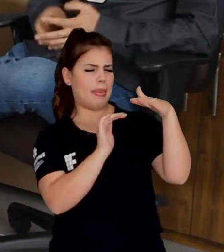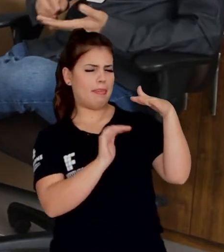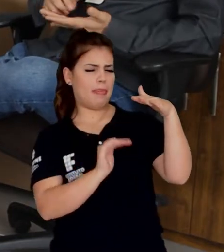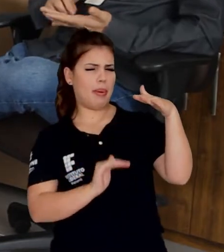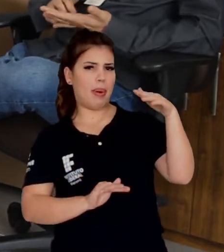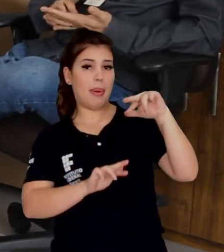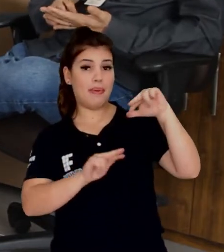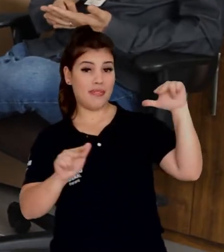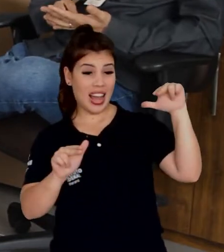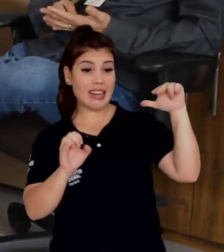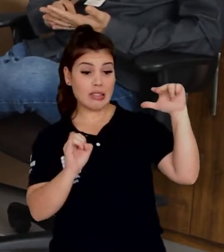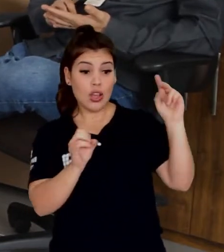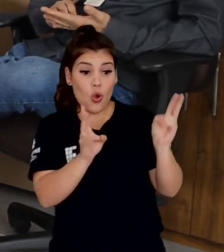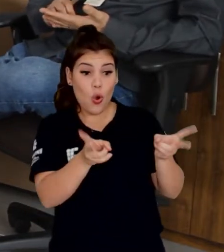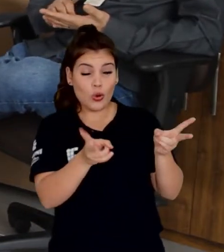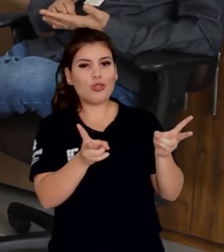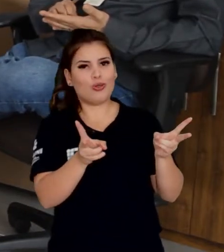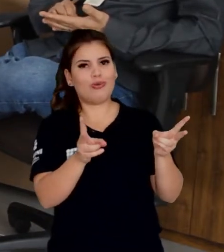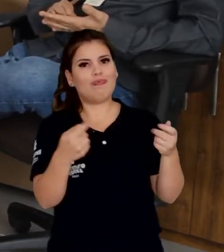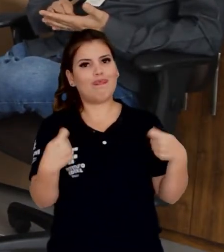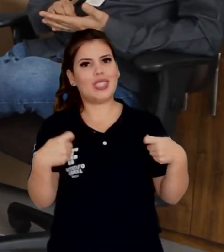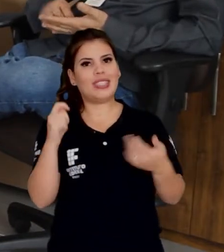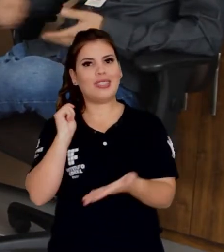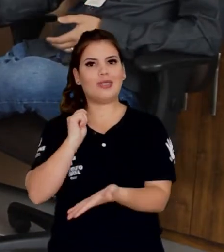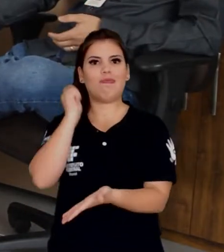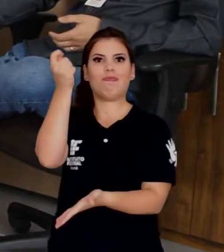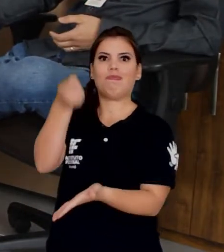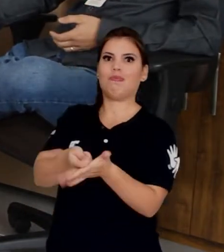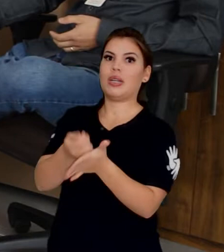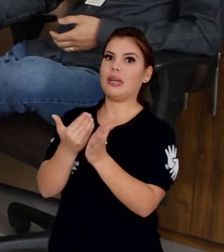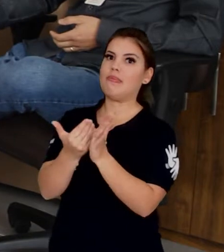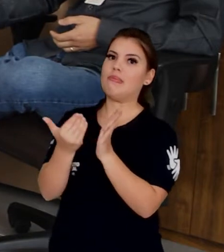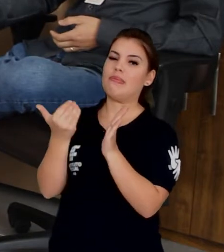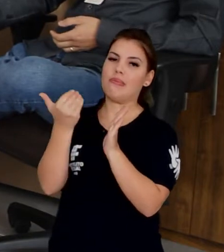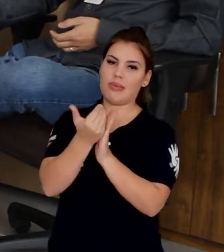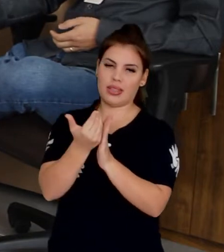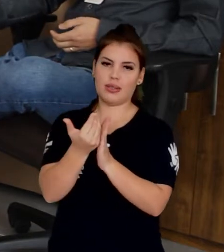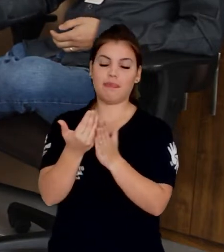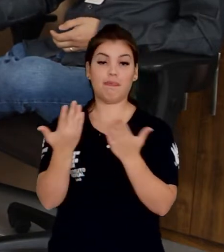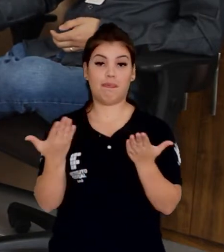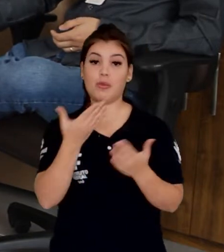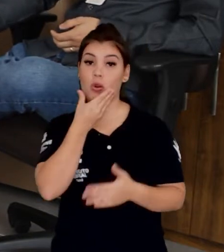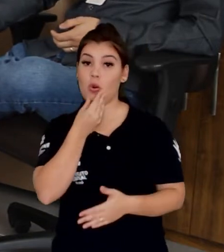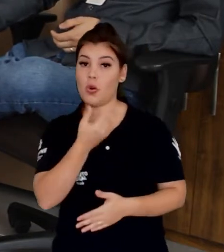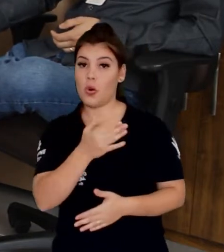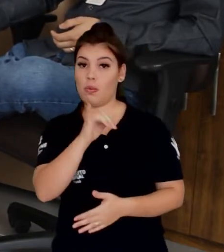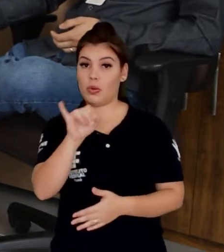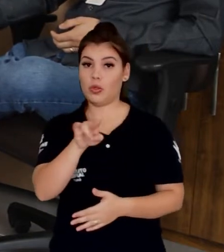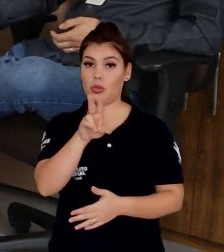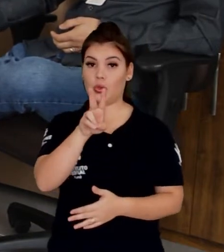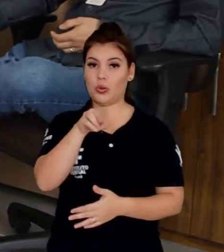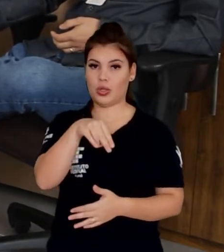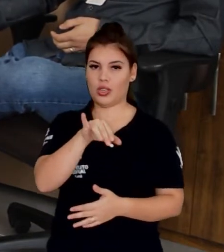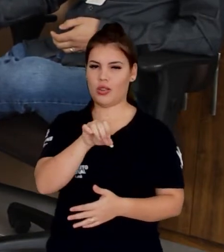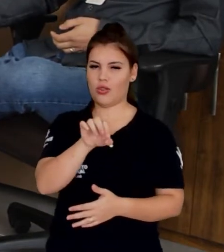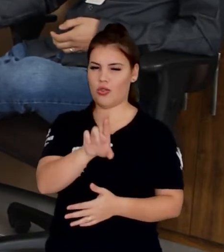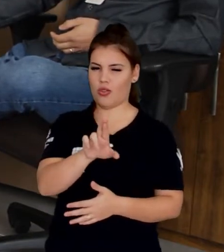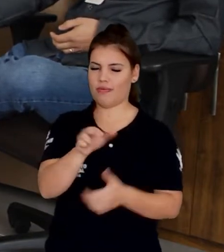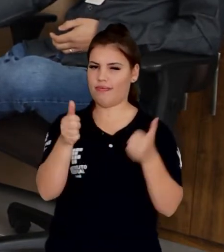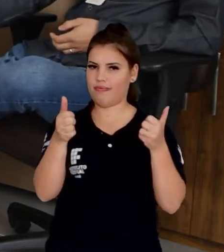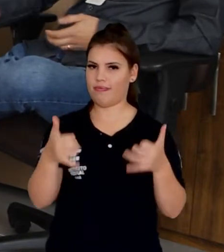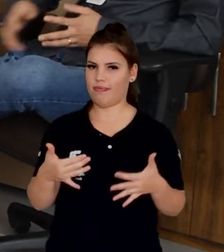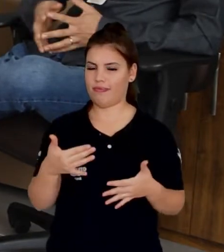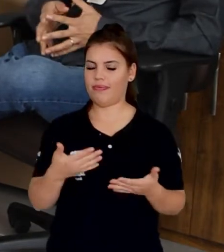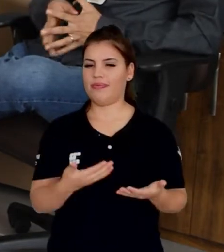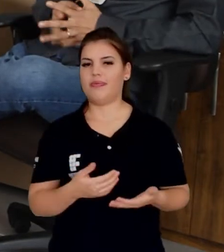nós temos, nós vamos ter que pagar um recurso extra. Então, eu estou aqui com o Júnior, que vai começar falando sobre isso, Júnior, fica à